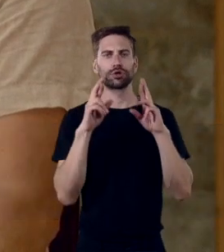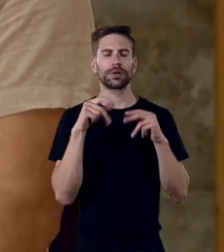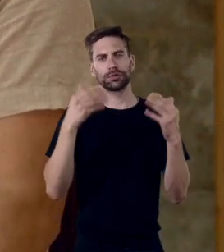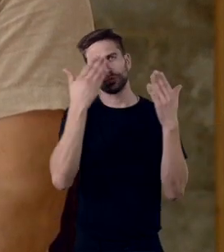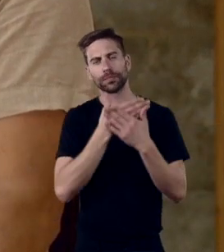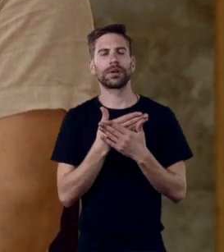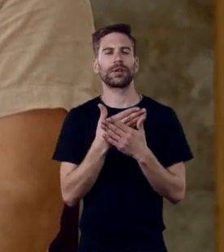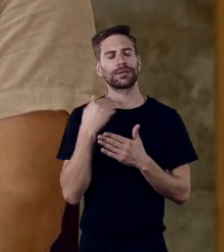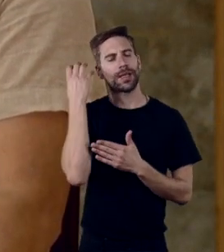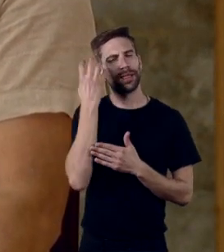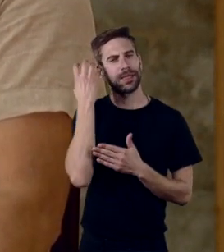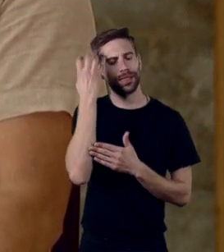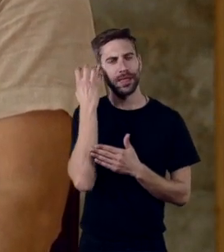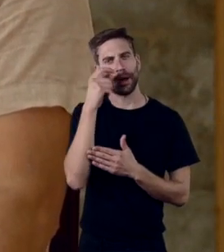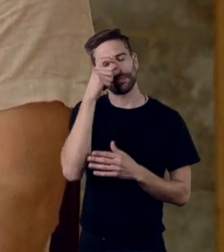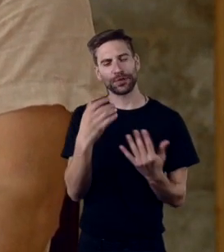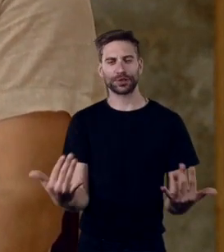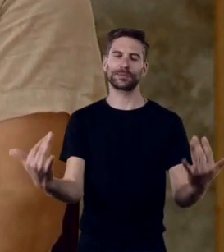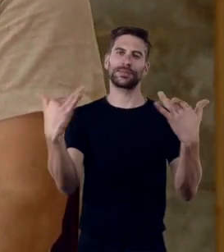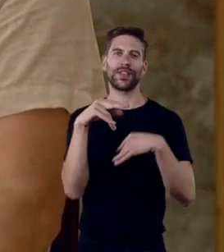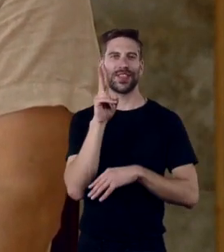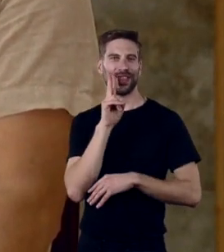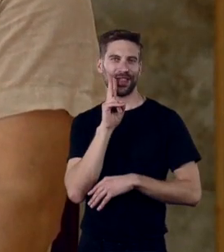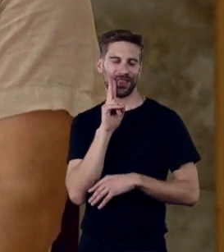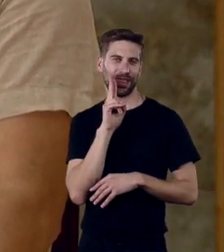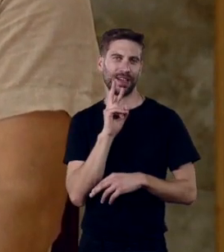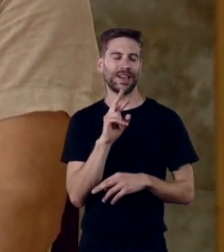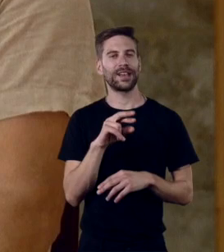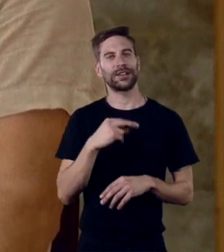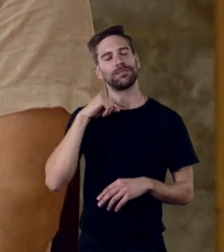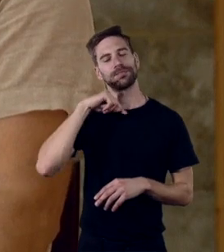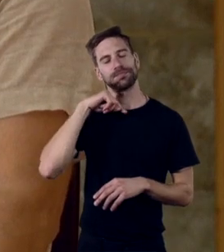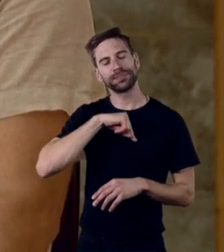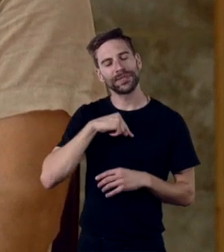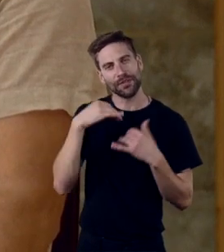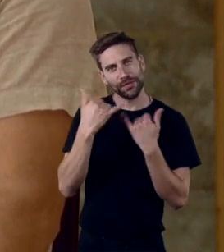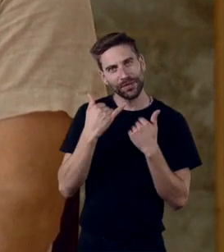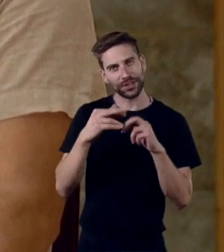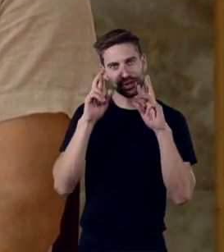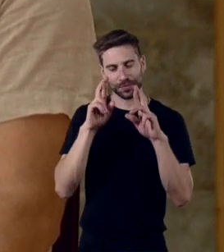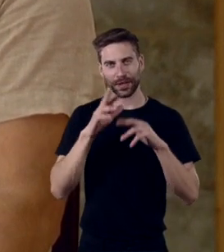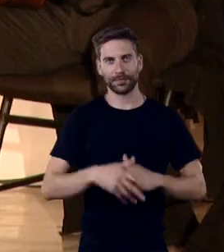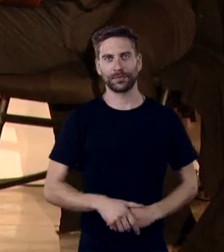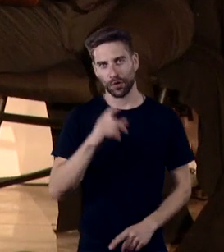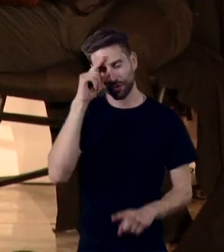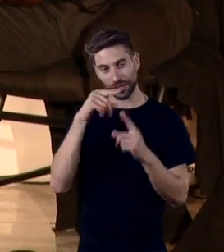essencialmente agradável para quem vem E que saiam daqui felizes Que é o que eu quero na música Que as pessoas sejam felizes